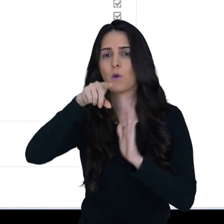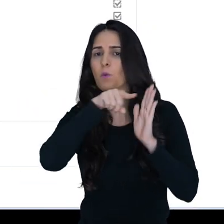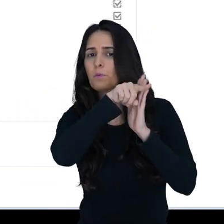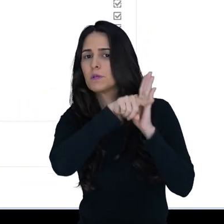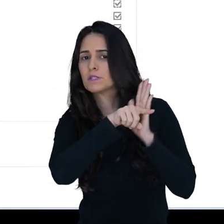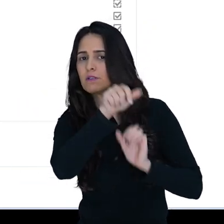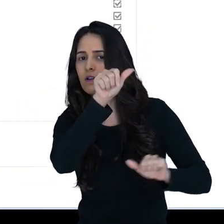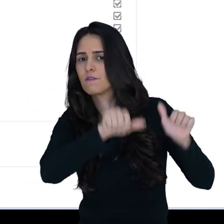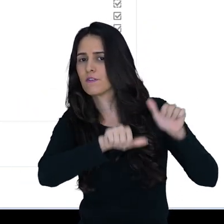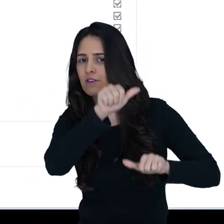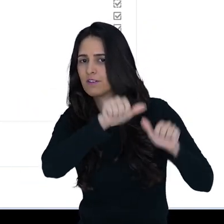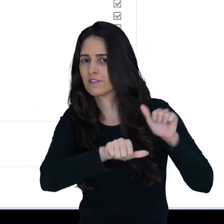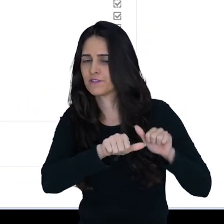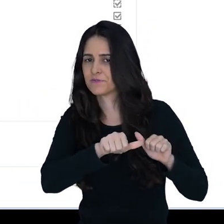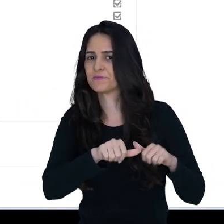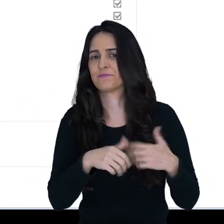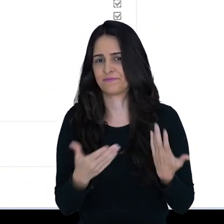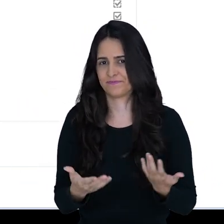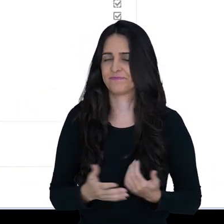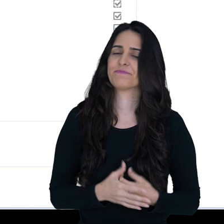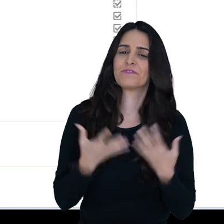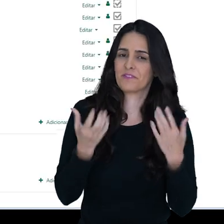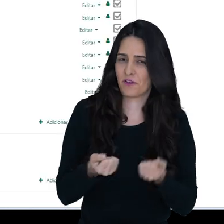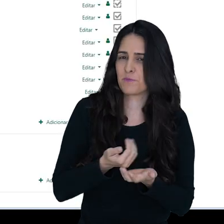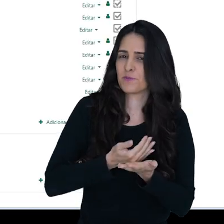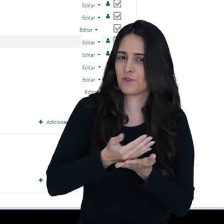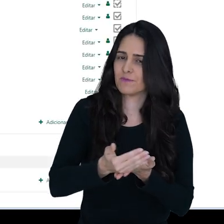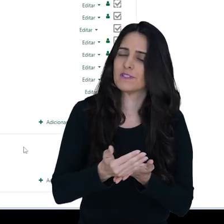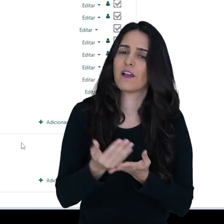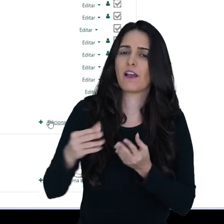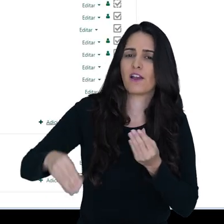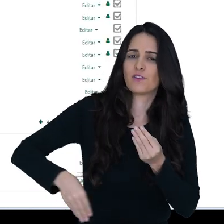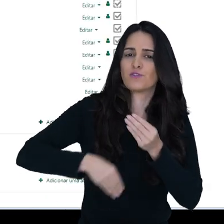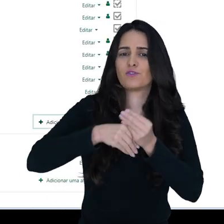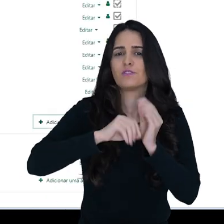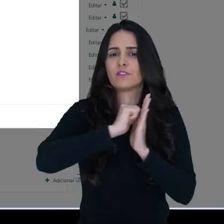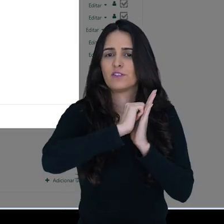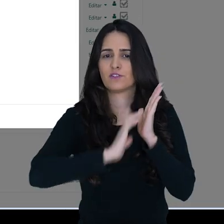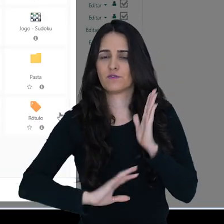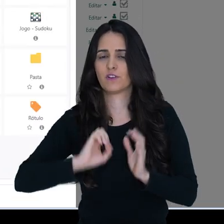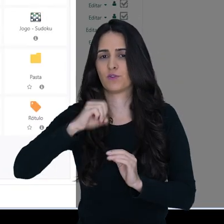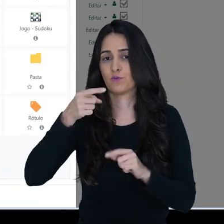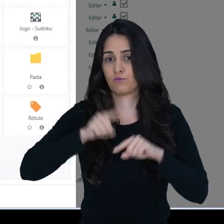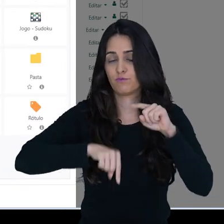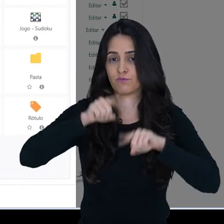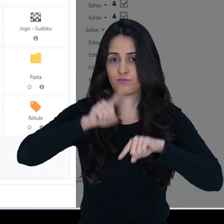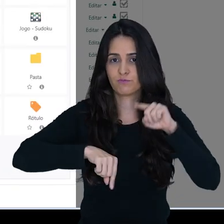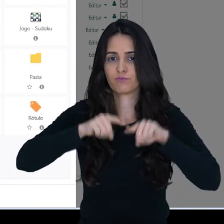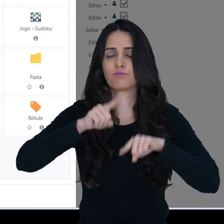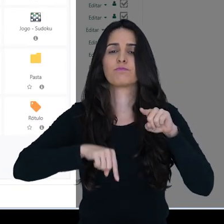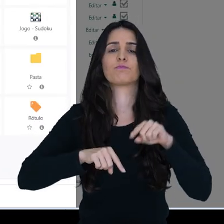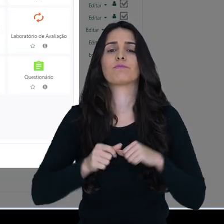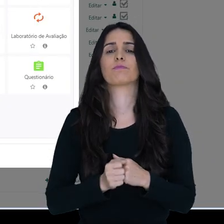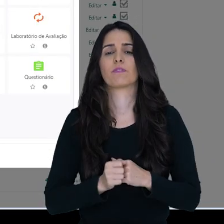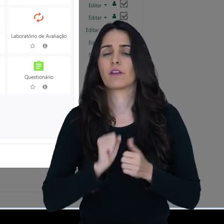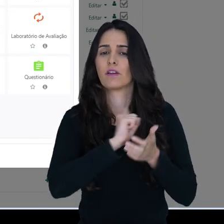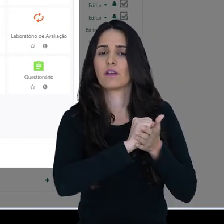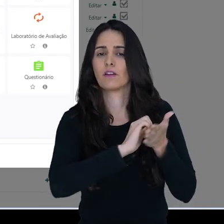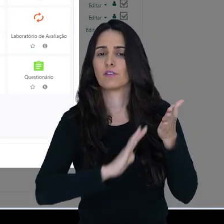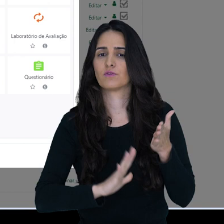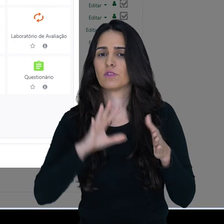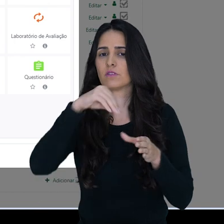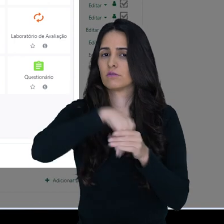pesquisa de avaliação. Para isso, vamos ativar edição, vamos adicionar uma atividade ou recurso.